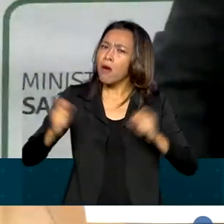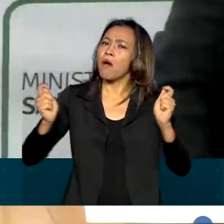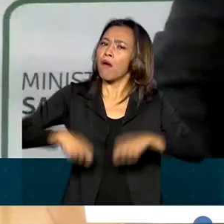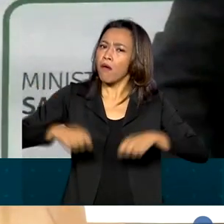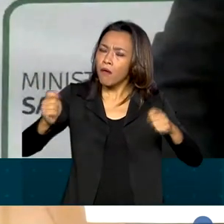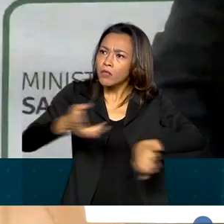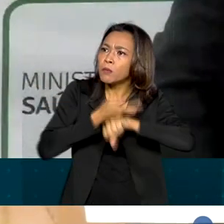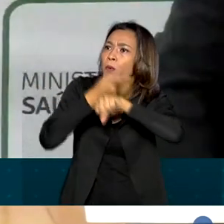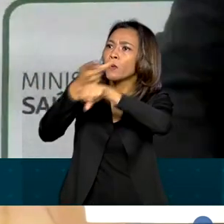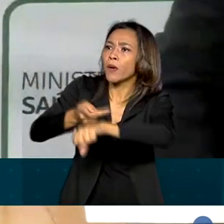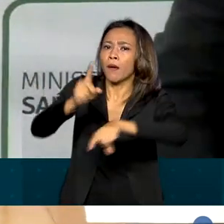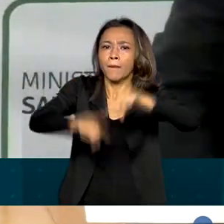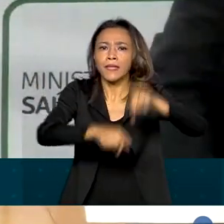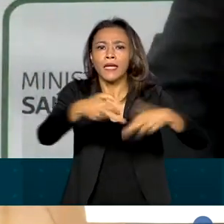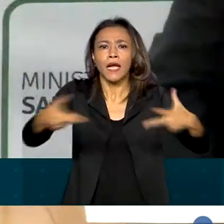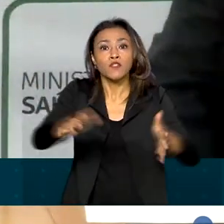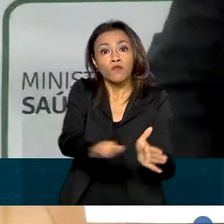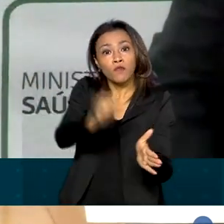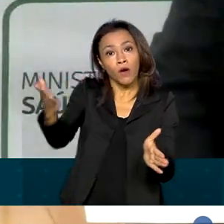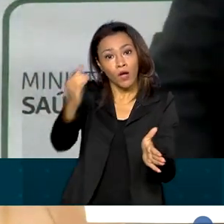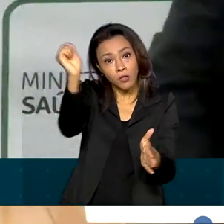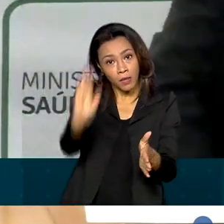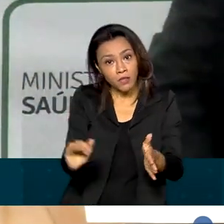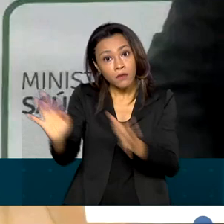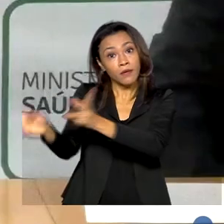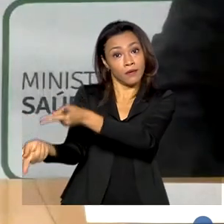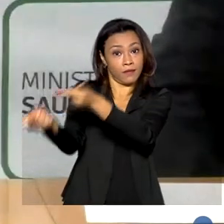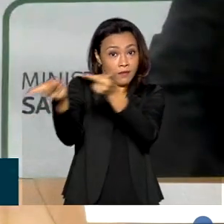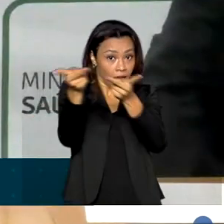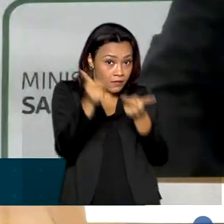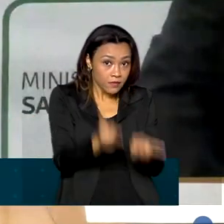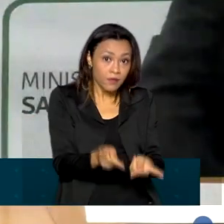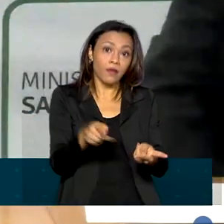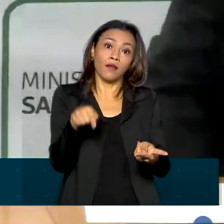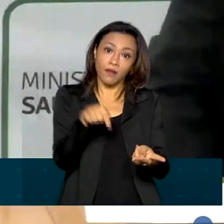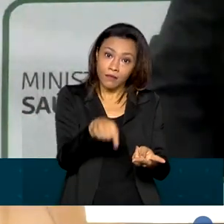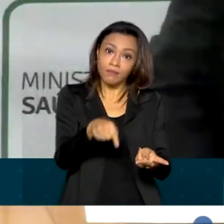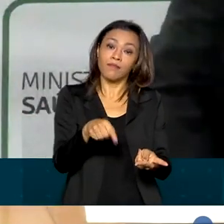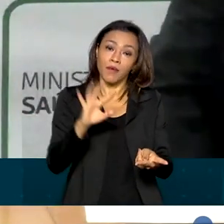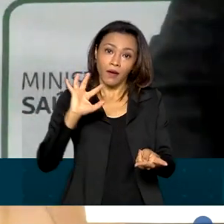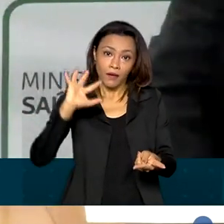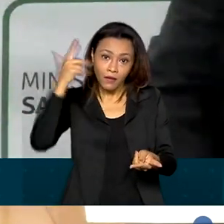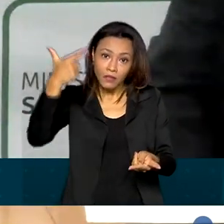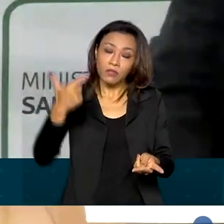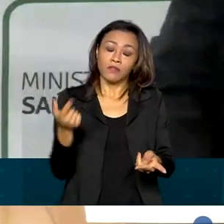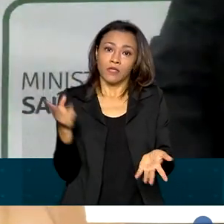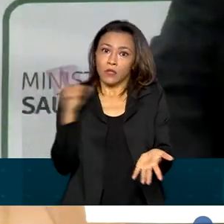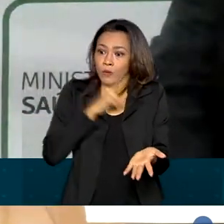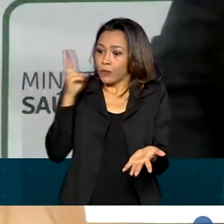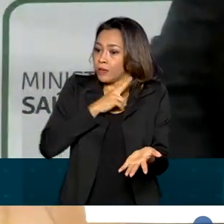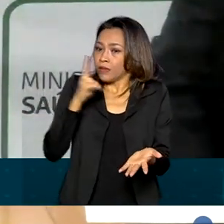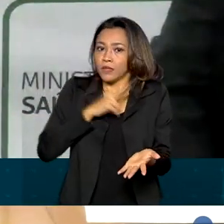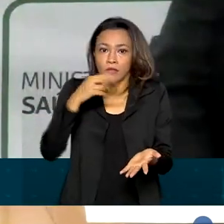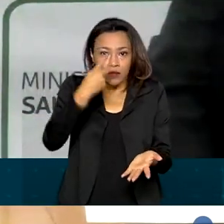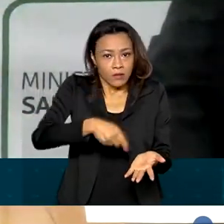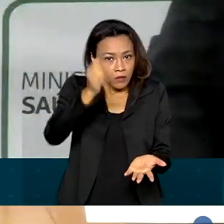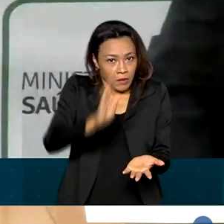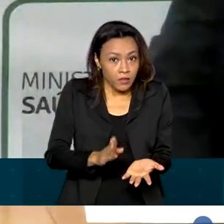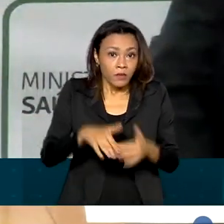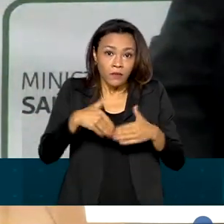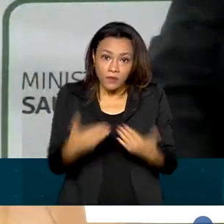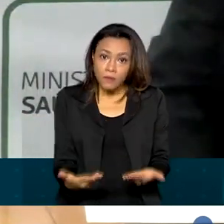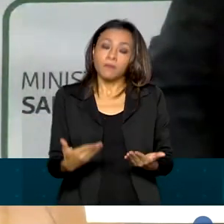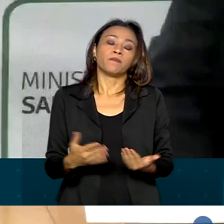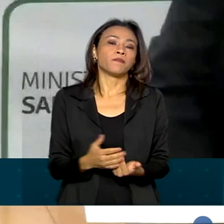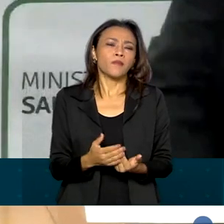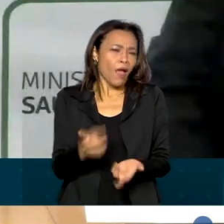no exterior e trazer para o atendimento dessa situação de emergência sanitária. Então, é uma obrigação